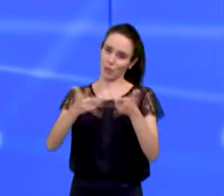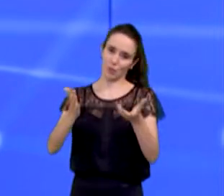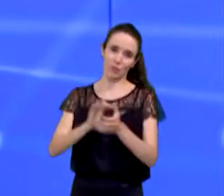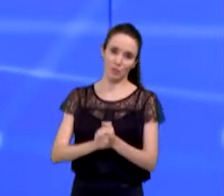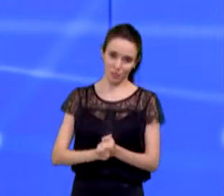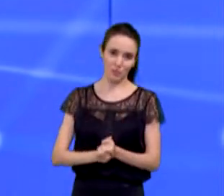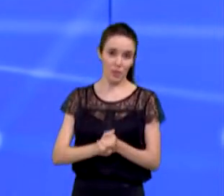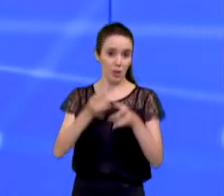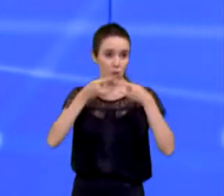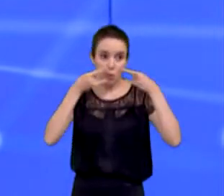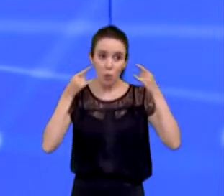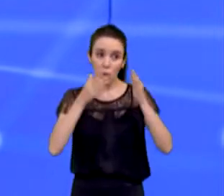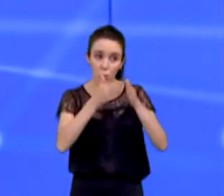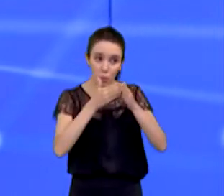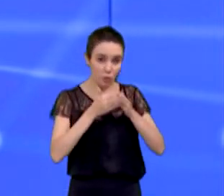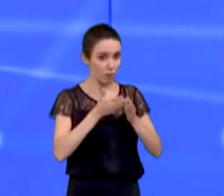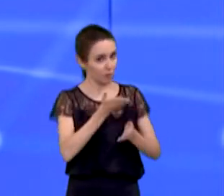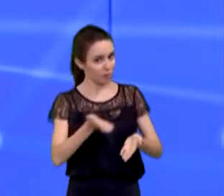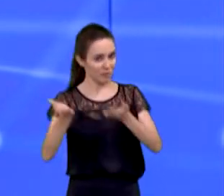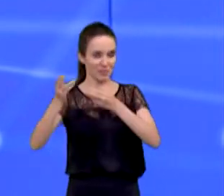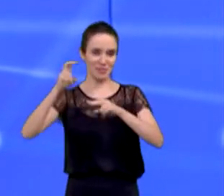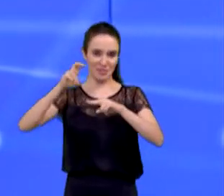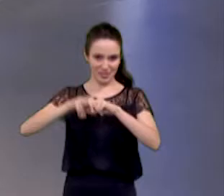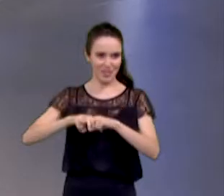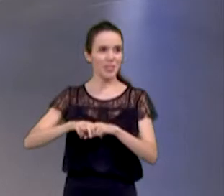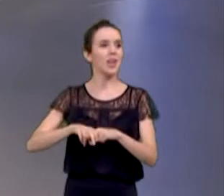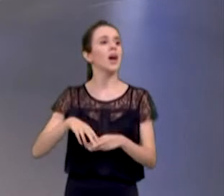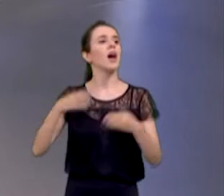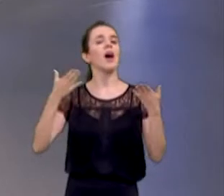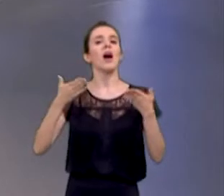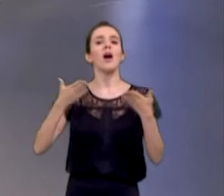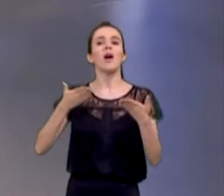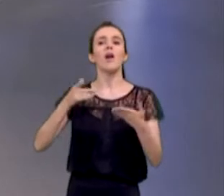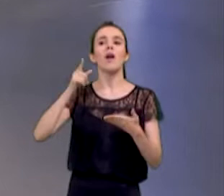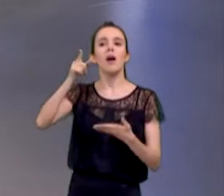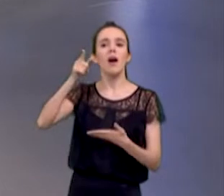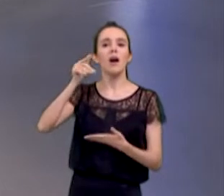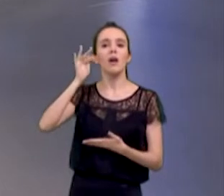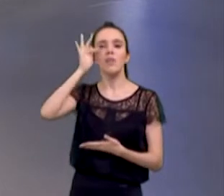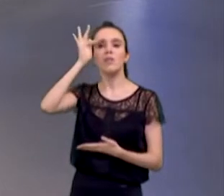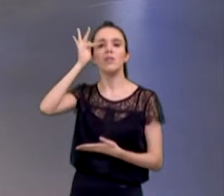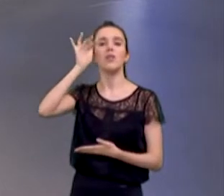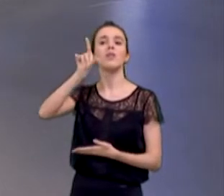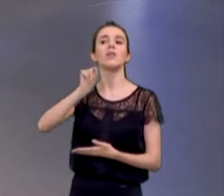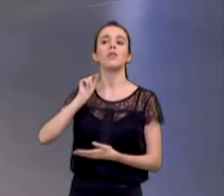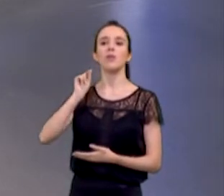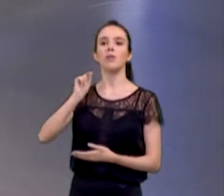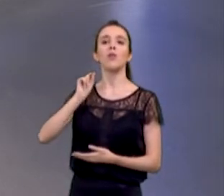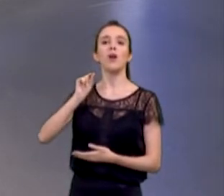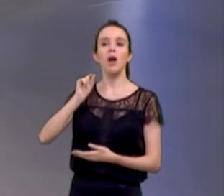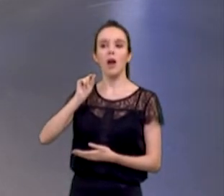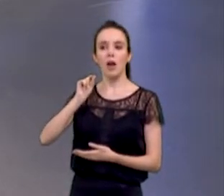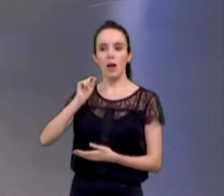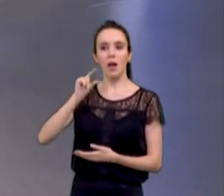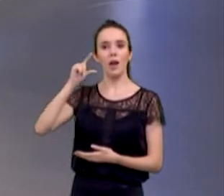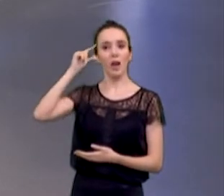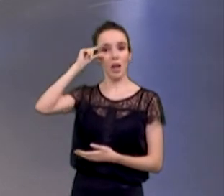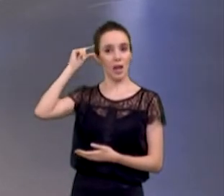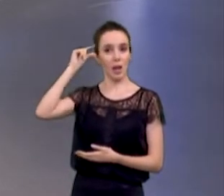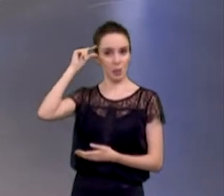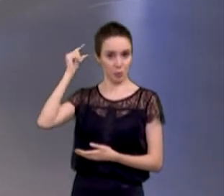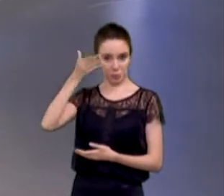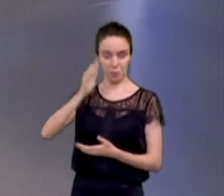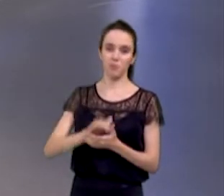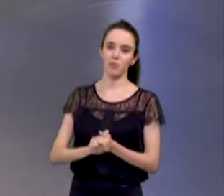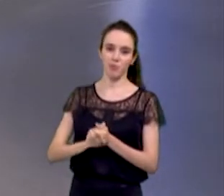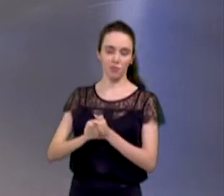máscaras, por favor. Candidato Felício, é próximo a perguntar. Para quem vai a pergunta? Candidato Agliberto. Candidato, professora Agliberto, favor, eu peço que os candidatos se posicionem aqui